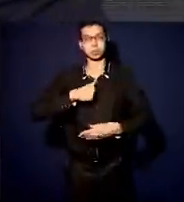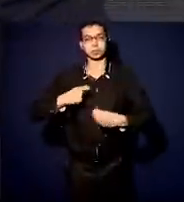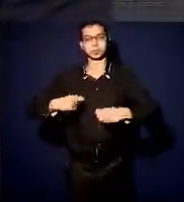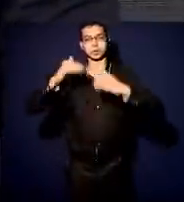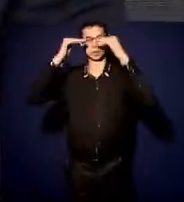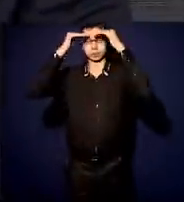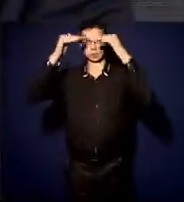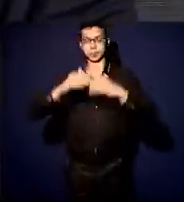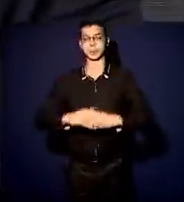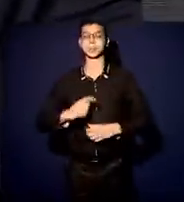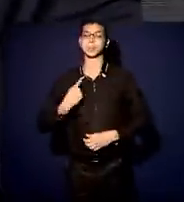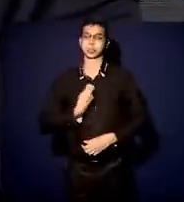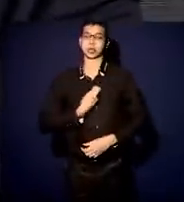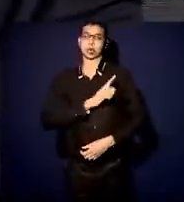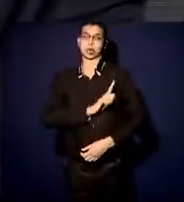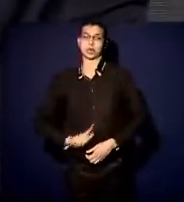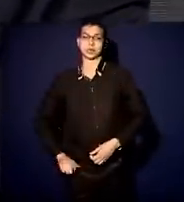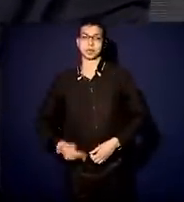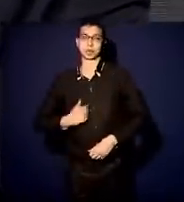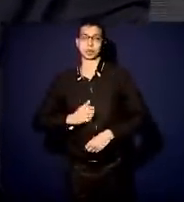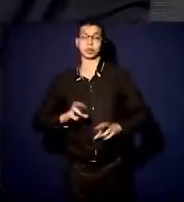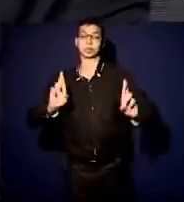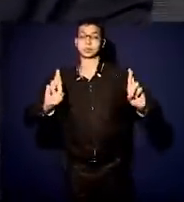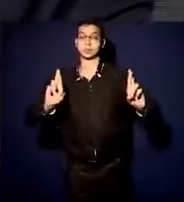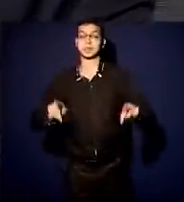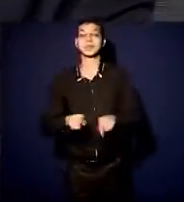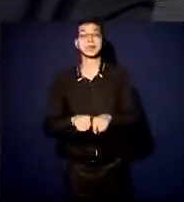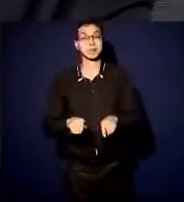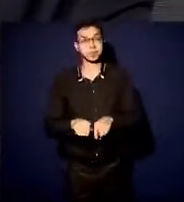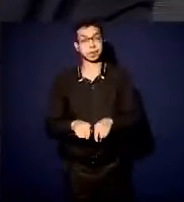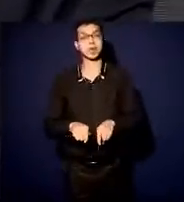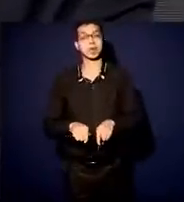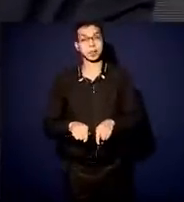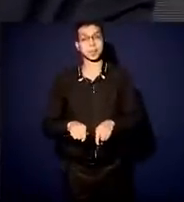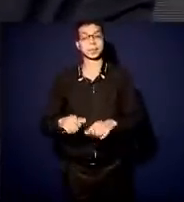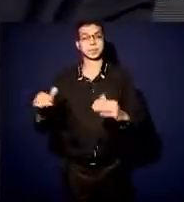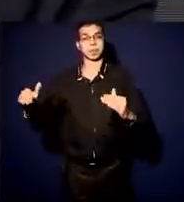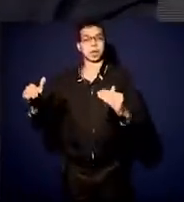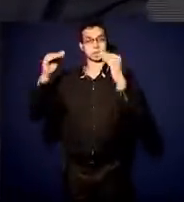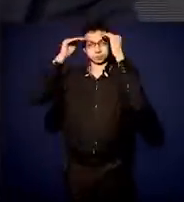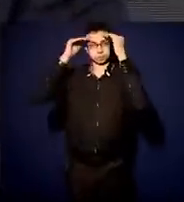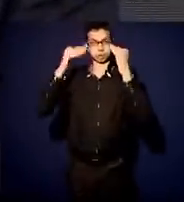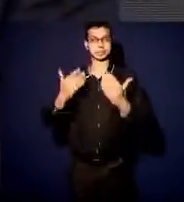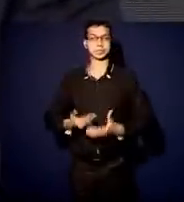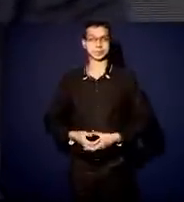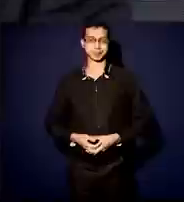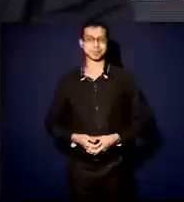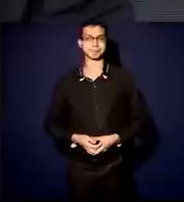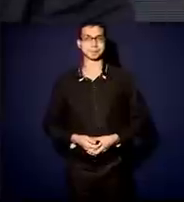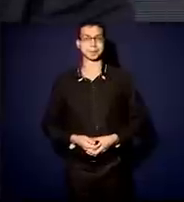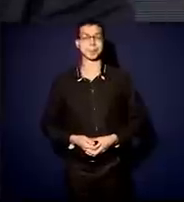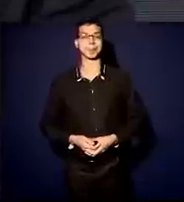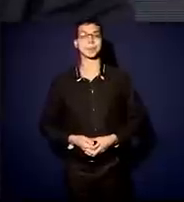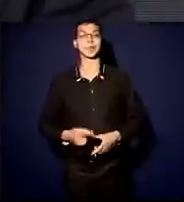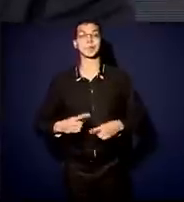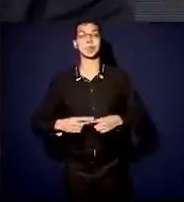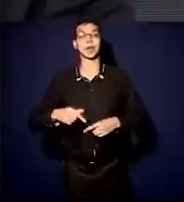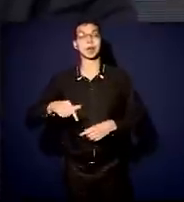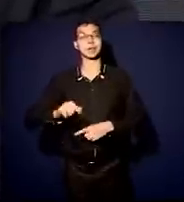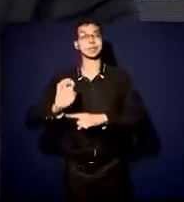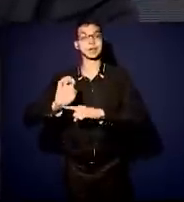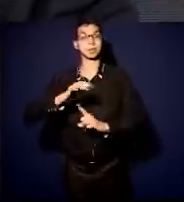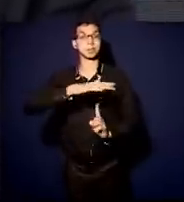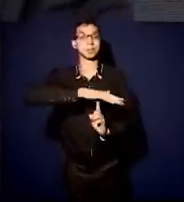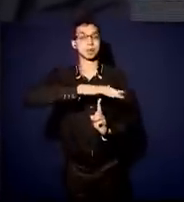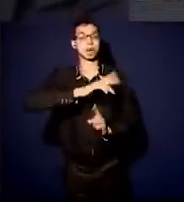como governador, obviamente, espero que seja respeitado pelo Planal também, em especial vindo do estado do Paraná, que é um estado muito